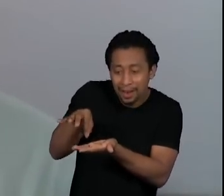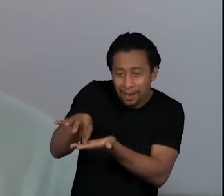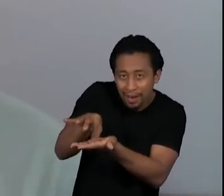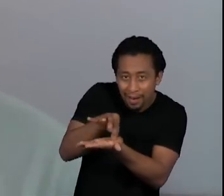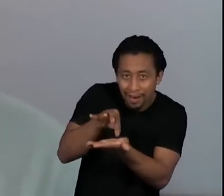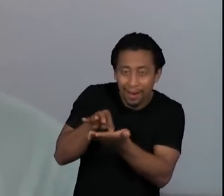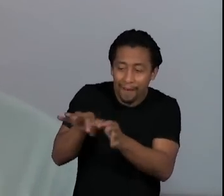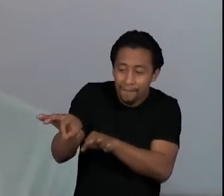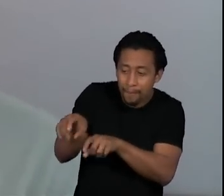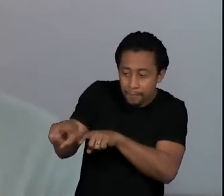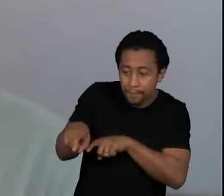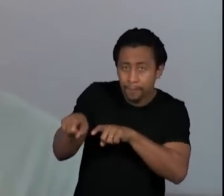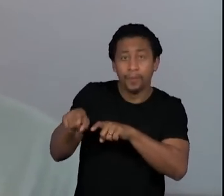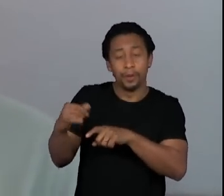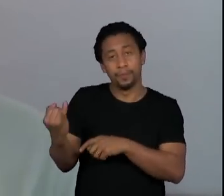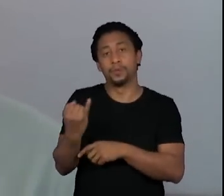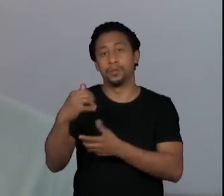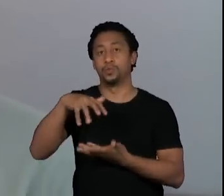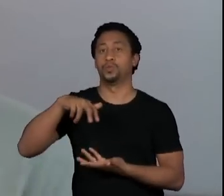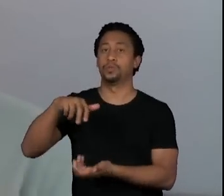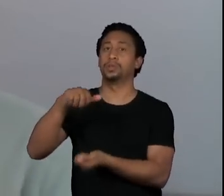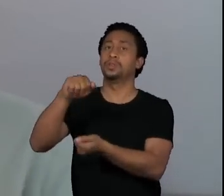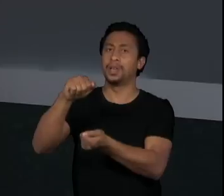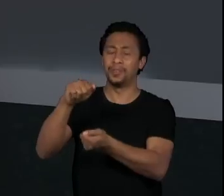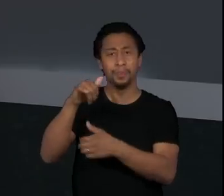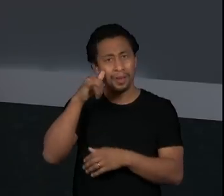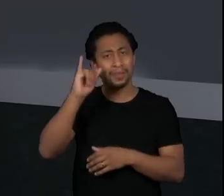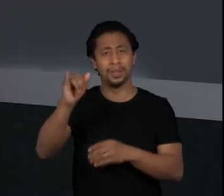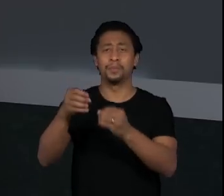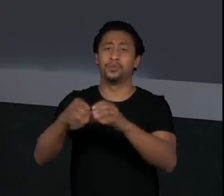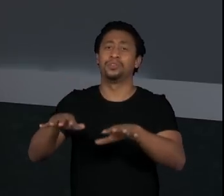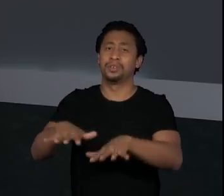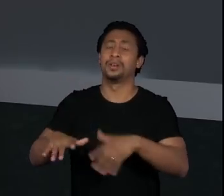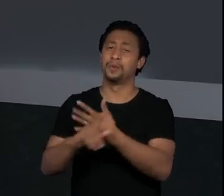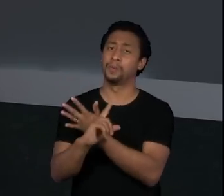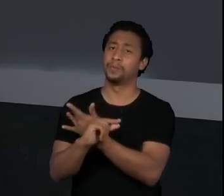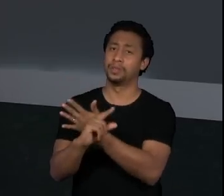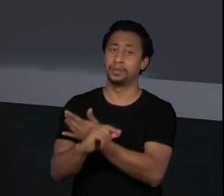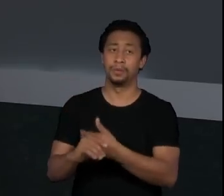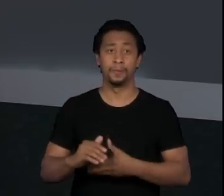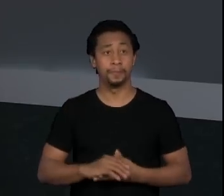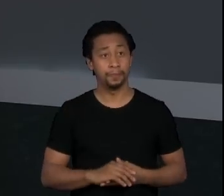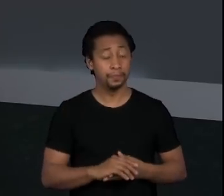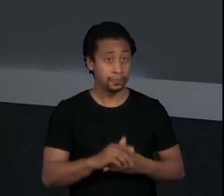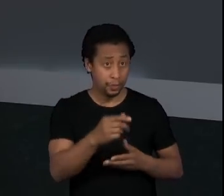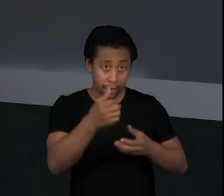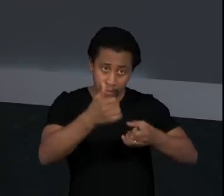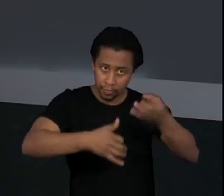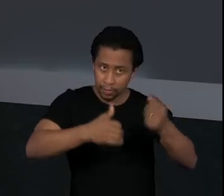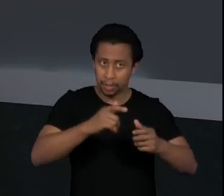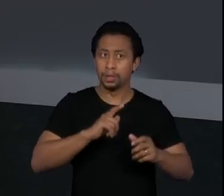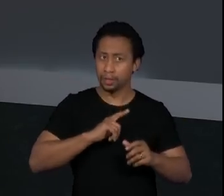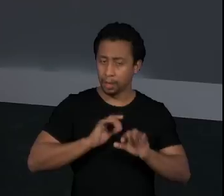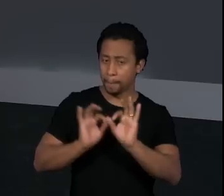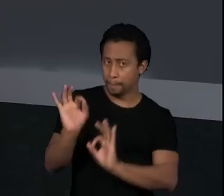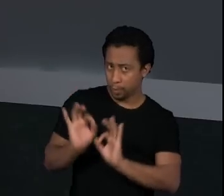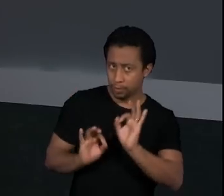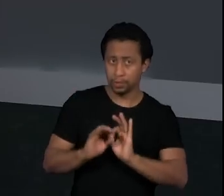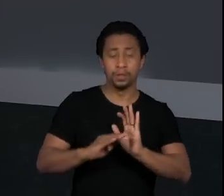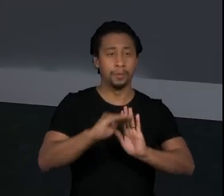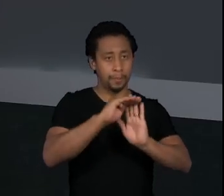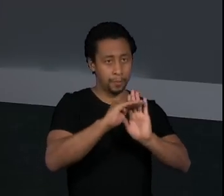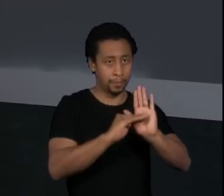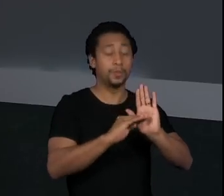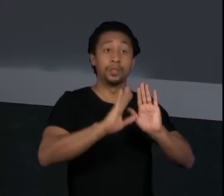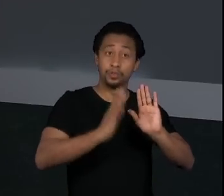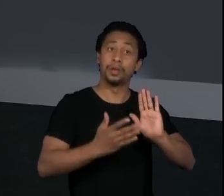seria drástica para essa dinâmica hídrica do Pantanal. Vocês falam que existe uma série de projetos programados para o Pantanal, que